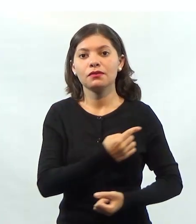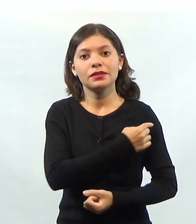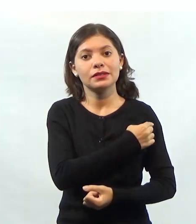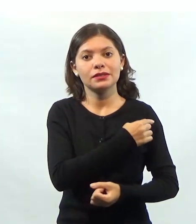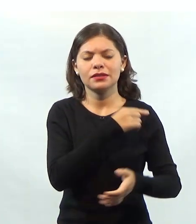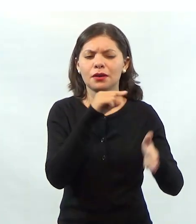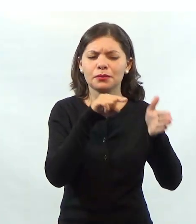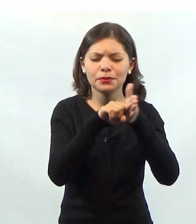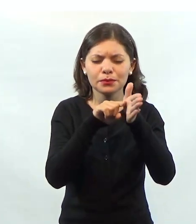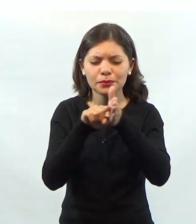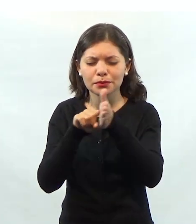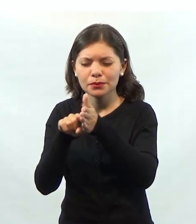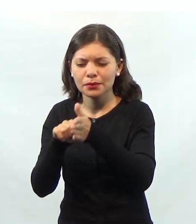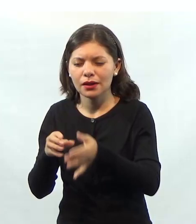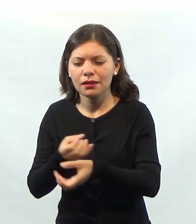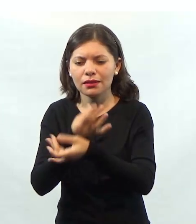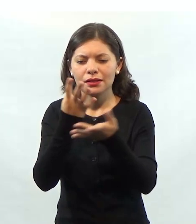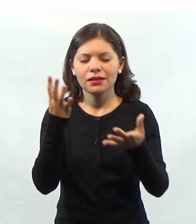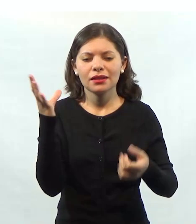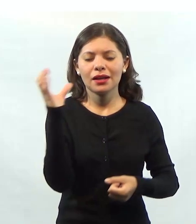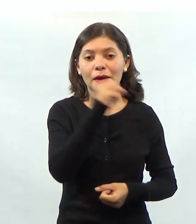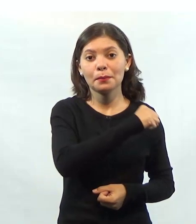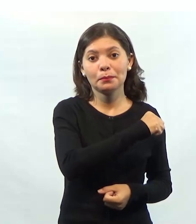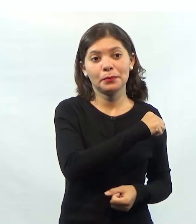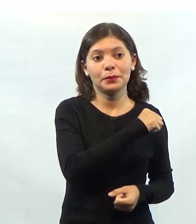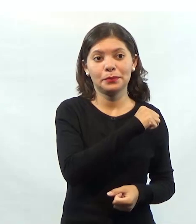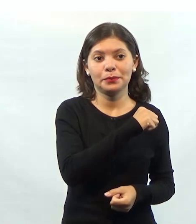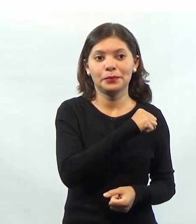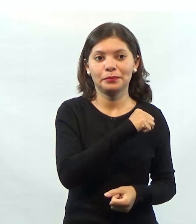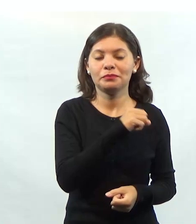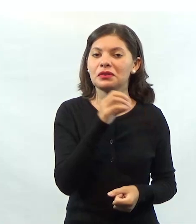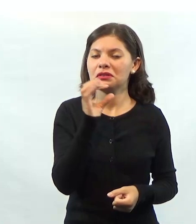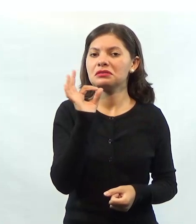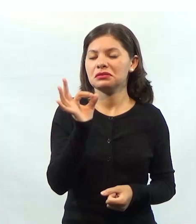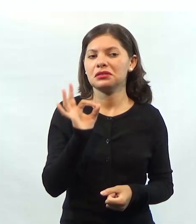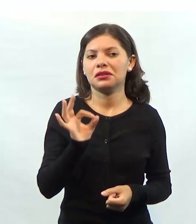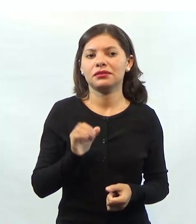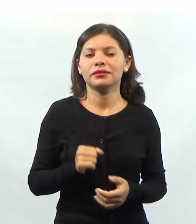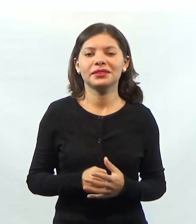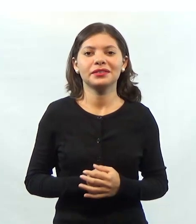pesquisaram, conseguindo disponibilizar ela rapidamente, fizeram da forma correta,